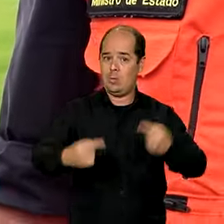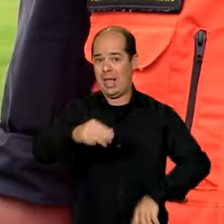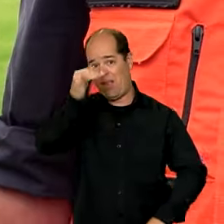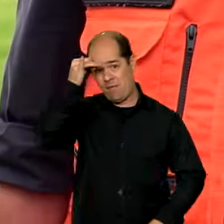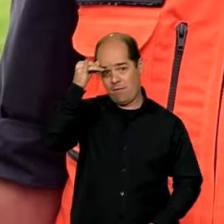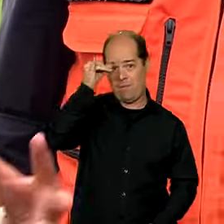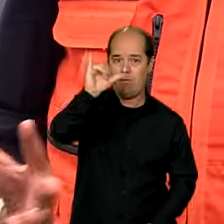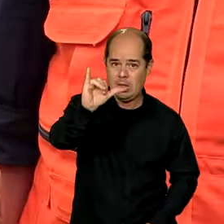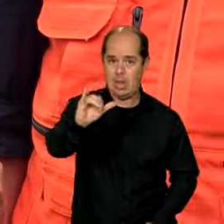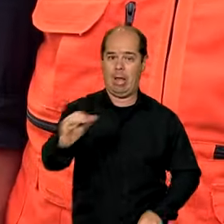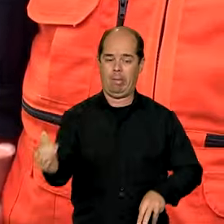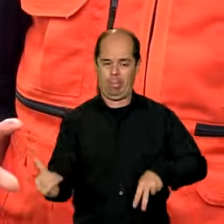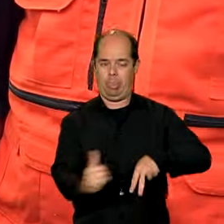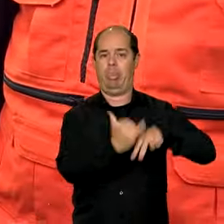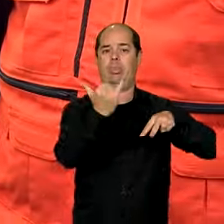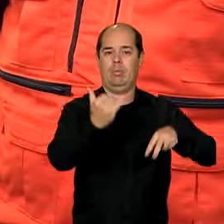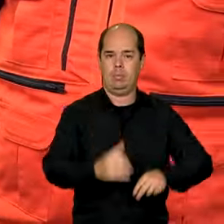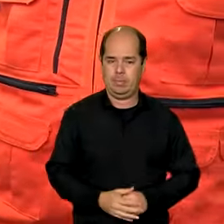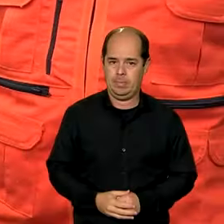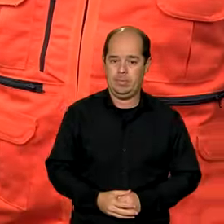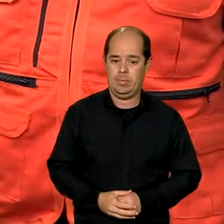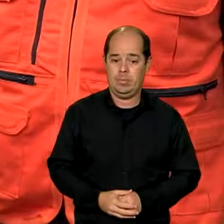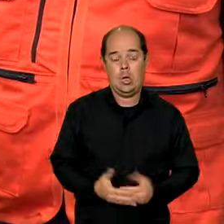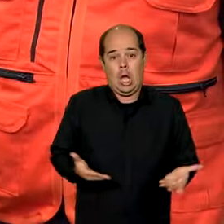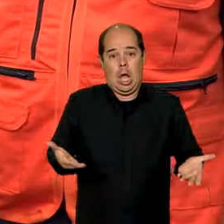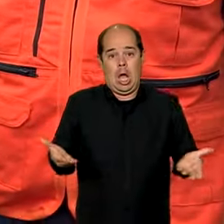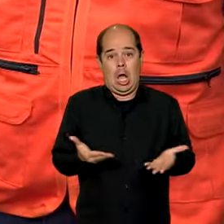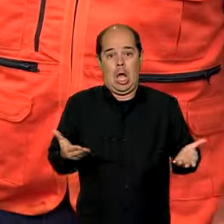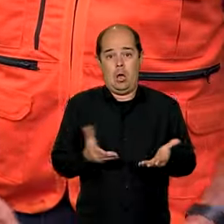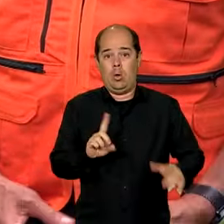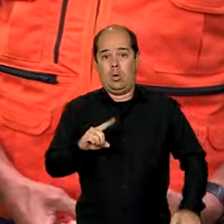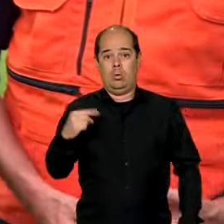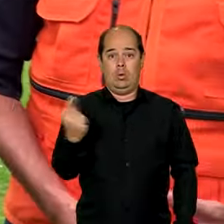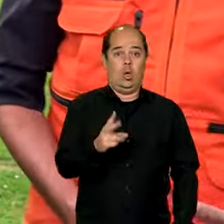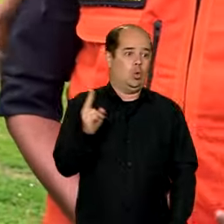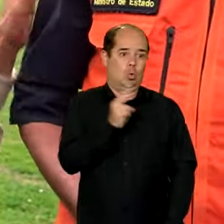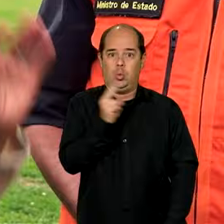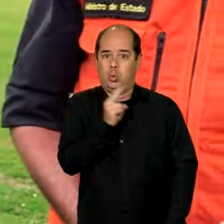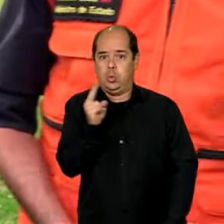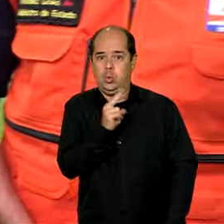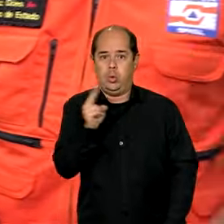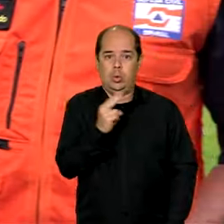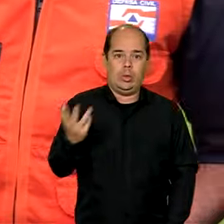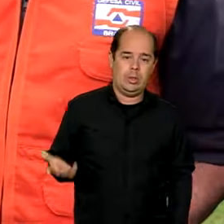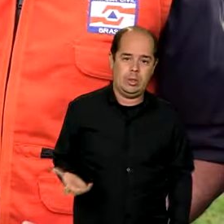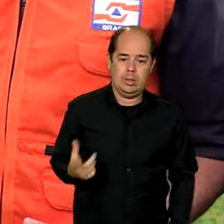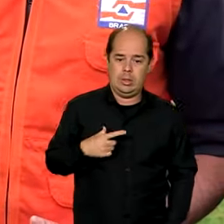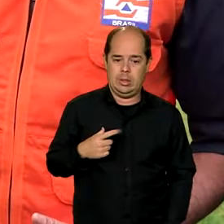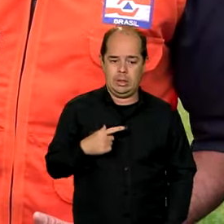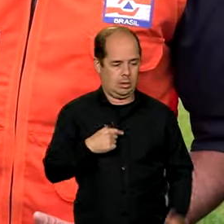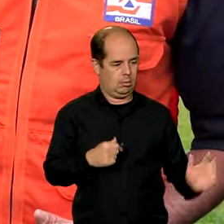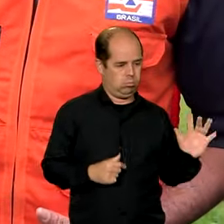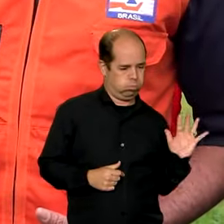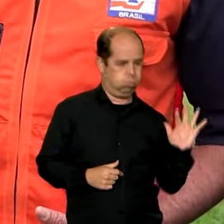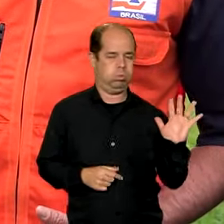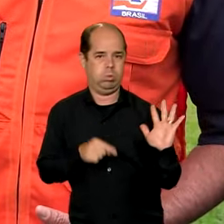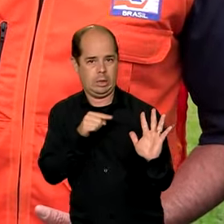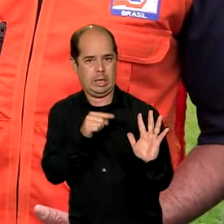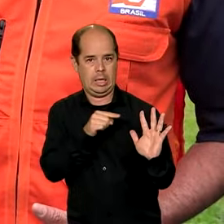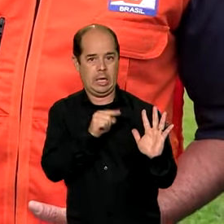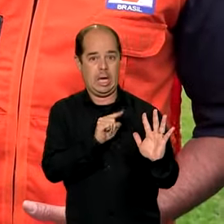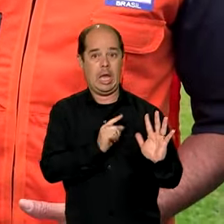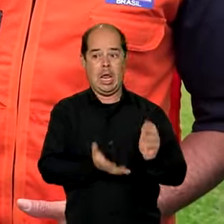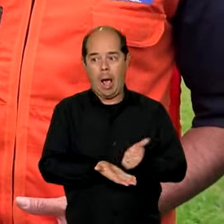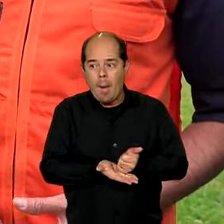integrado. Agora, estamos vivendo uma emergência. Então, temos aqui os nossos intensivistas que chegam para ajudar